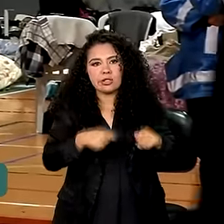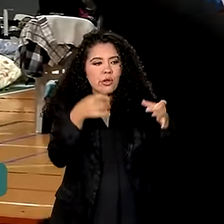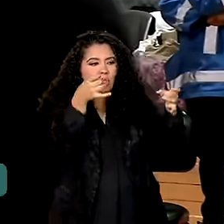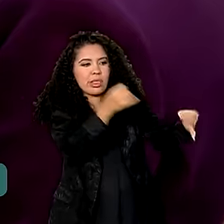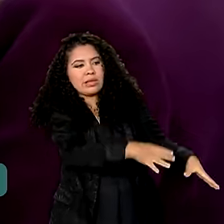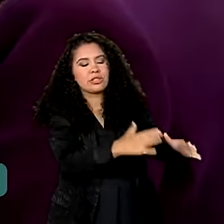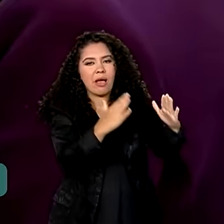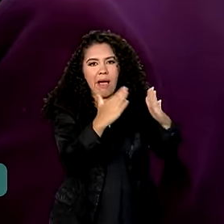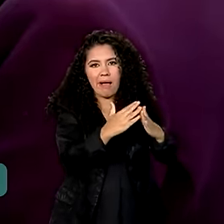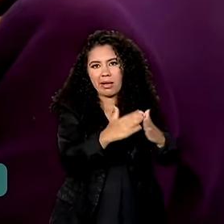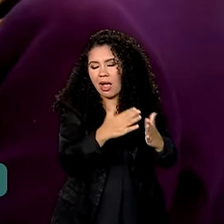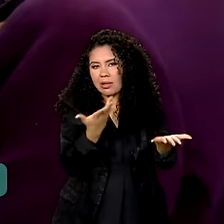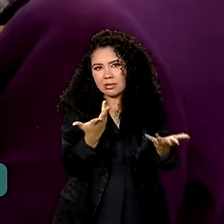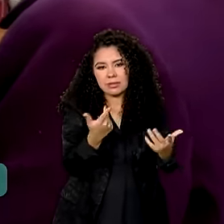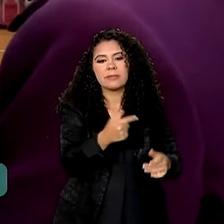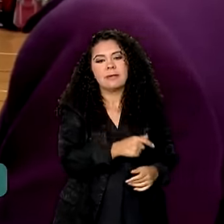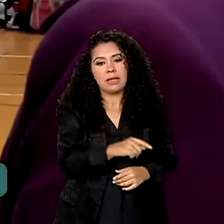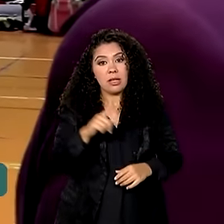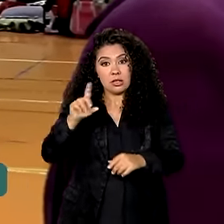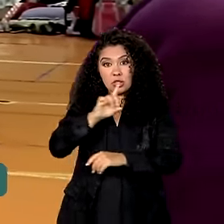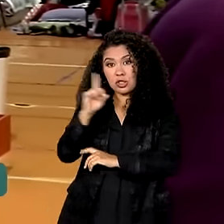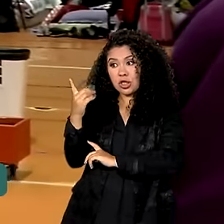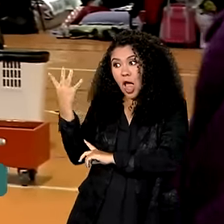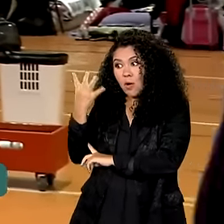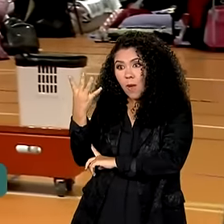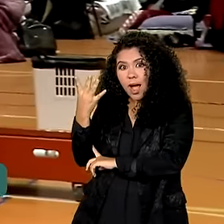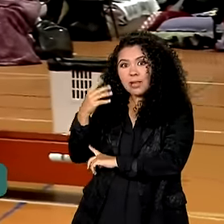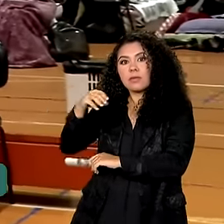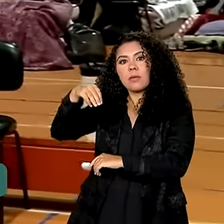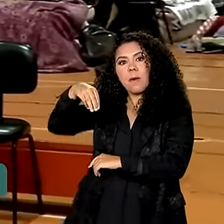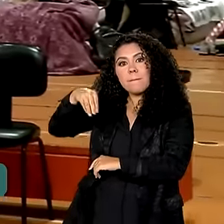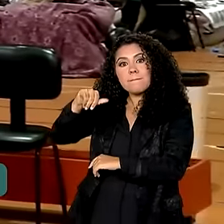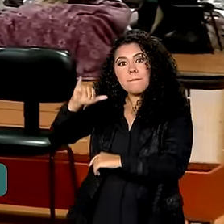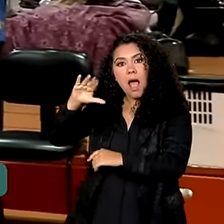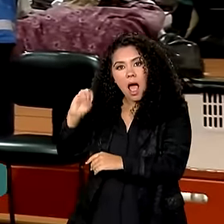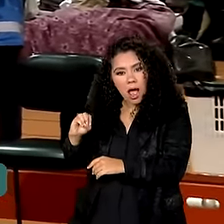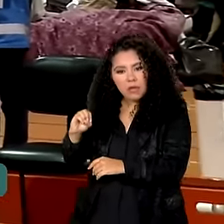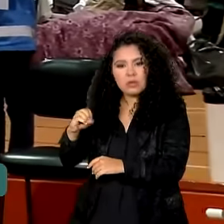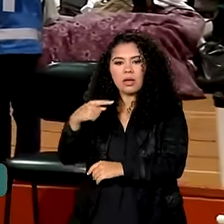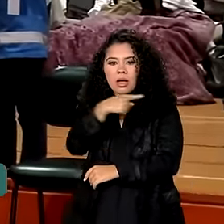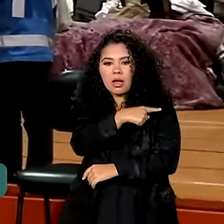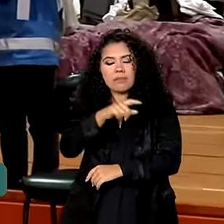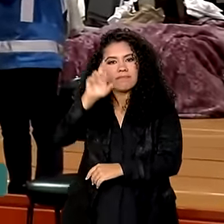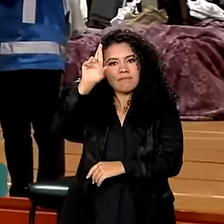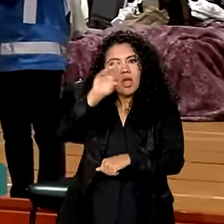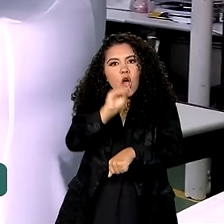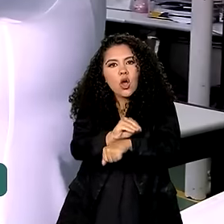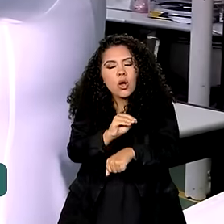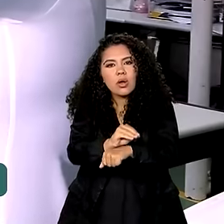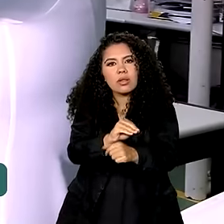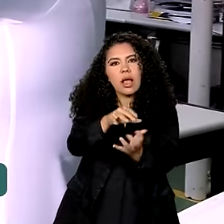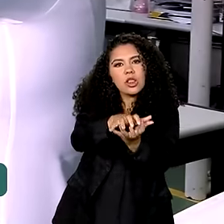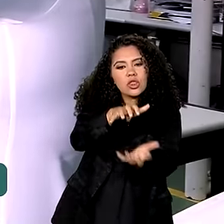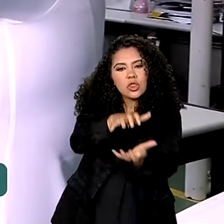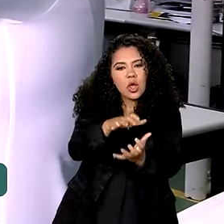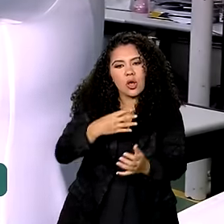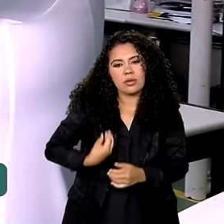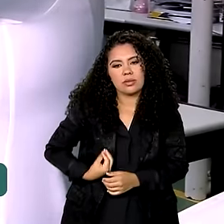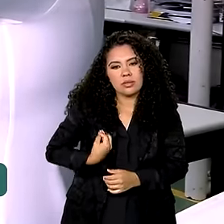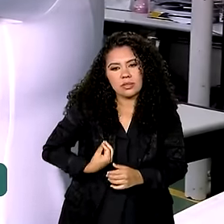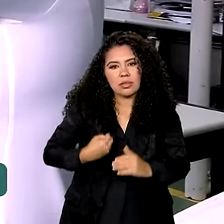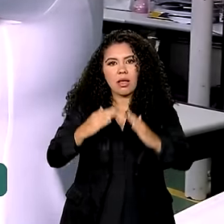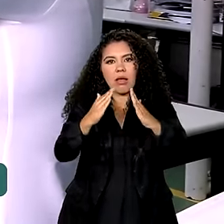moradia. Desde o dia 4 de maio, a cuidadora de idosos está em um abrigo. Entre outros